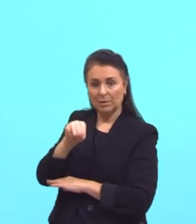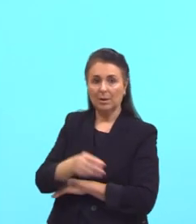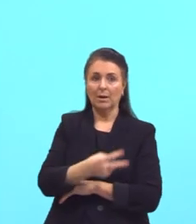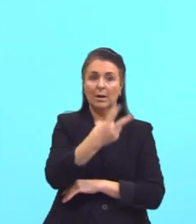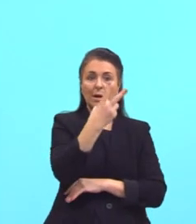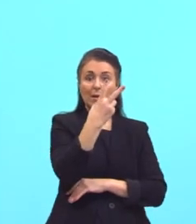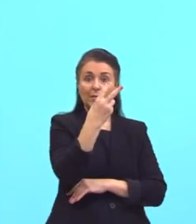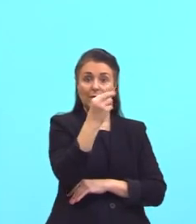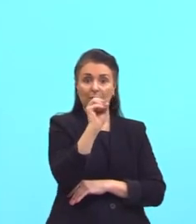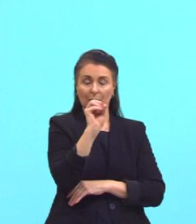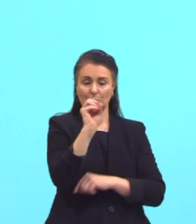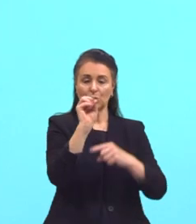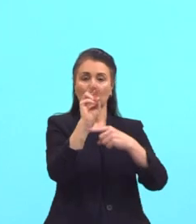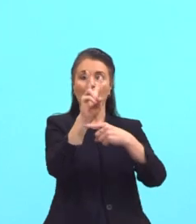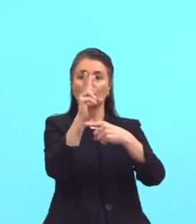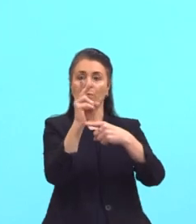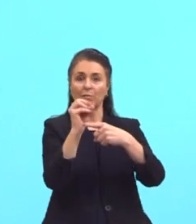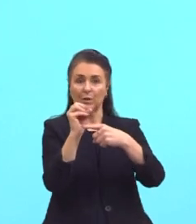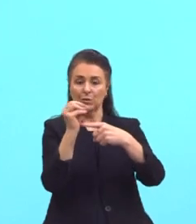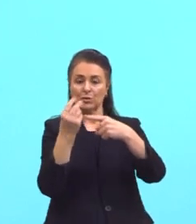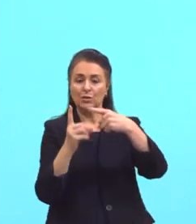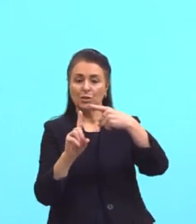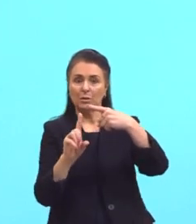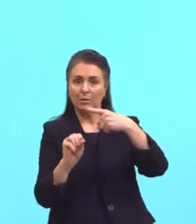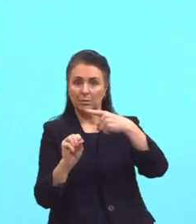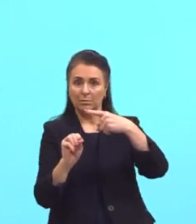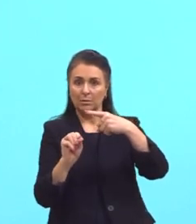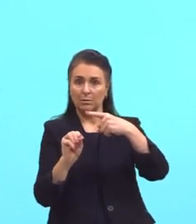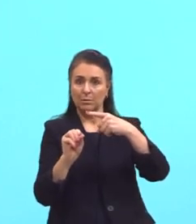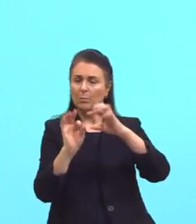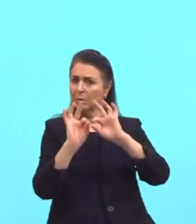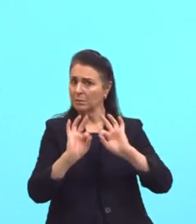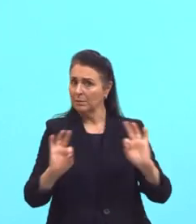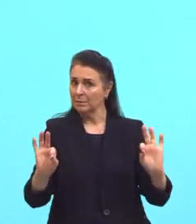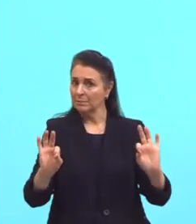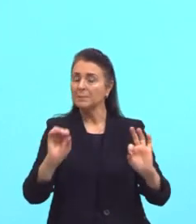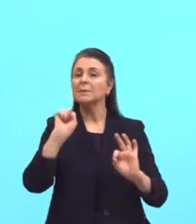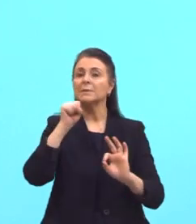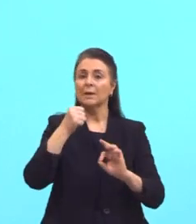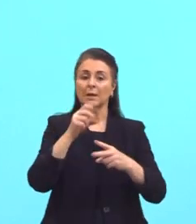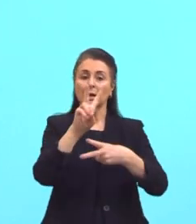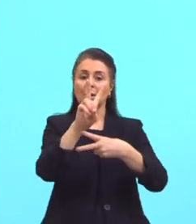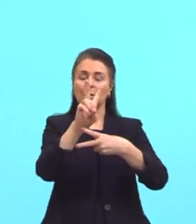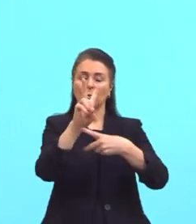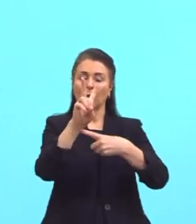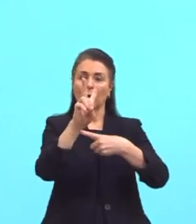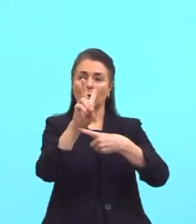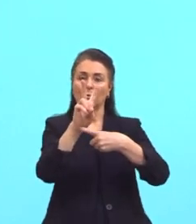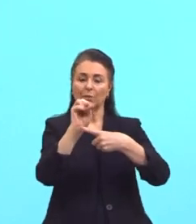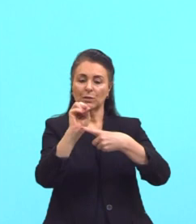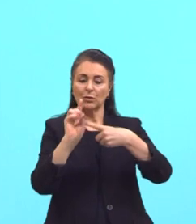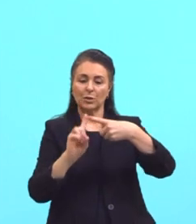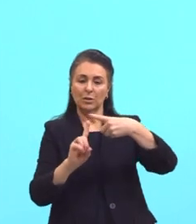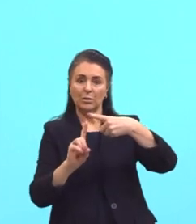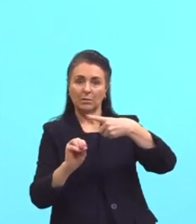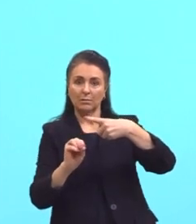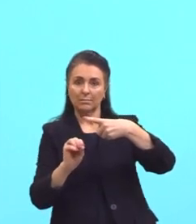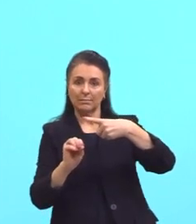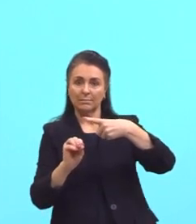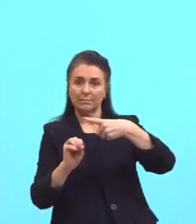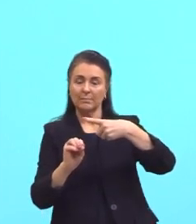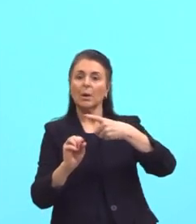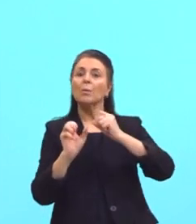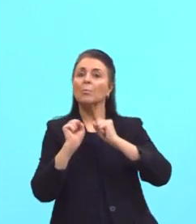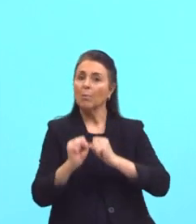está para 10. Posso simplificar? Sim. O 20 e o 10, inclusive, tá?